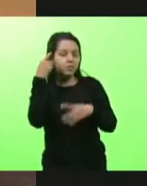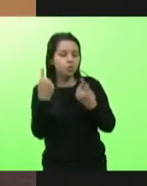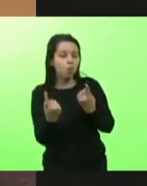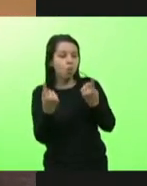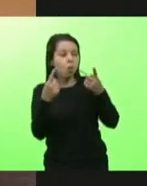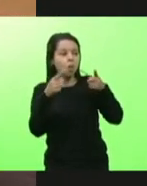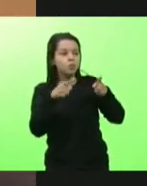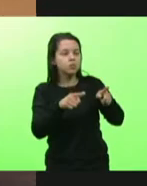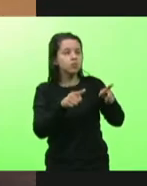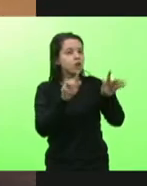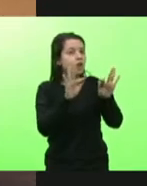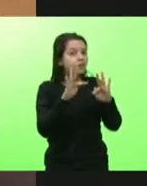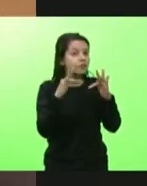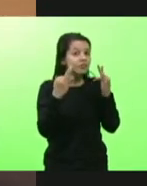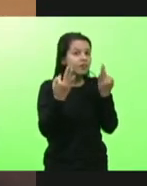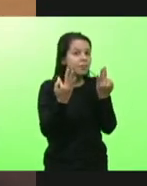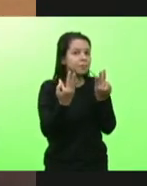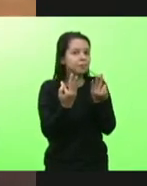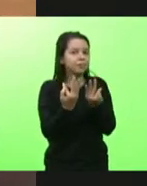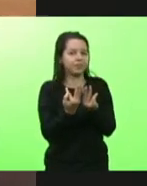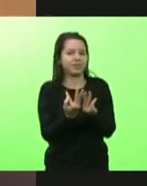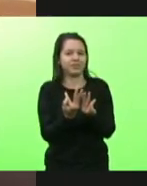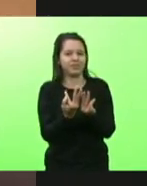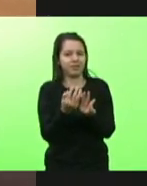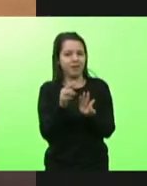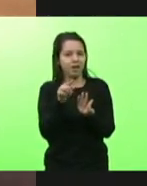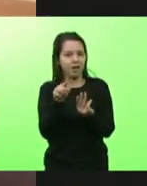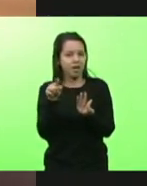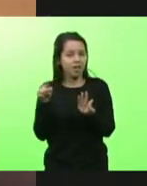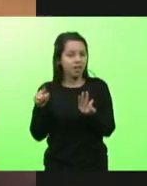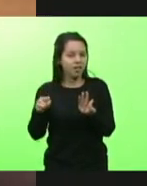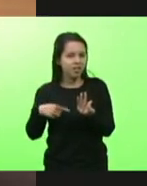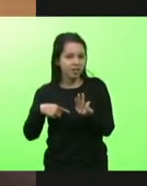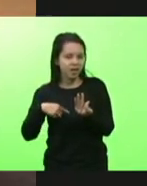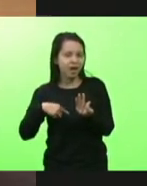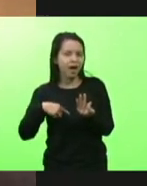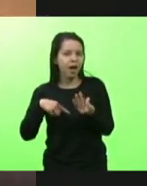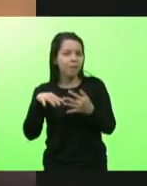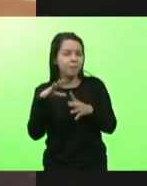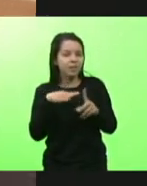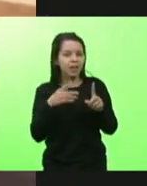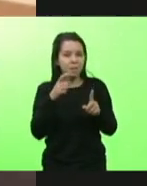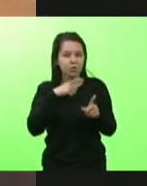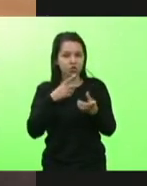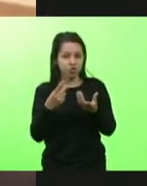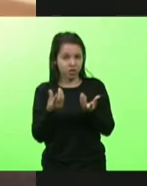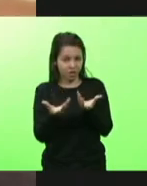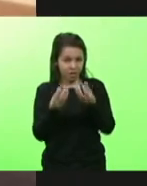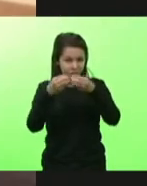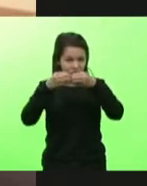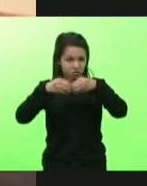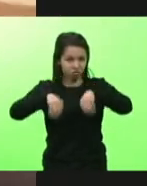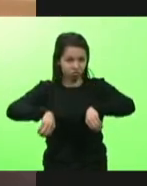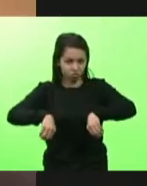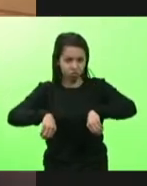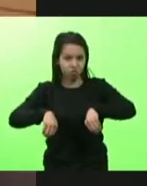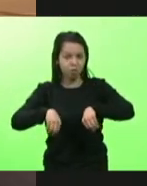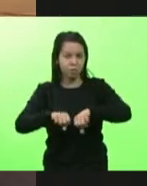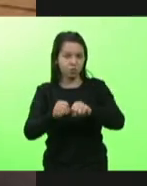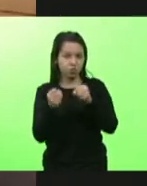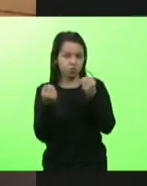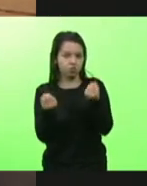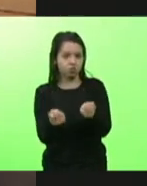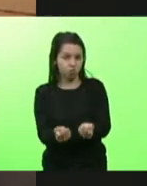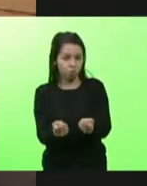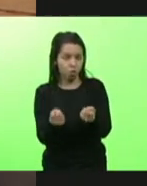para tentar desmistificar, para tentar destruir todo e qualquer vínculo familiar.